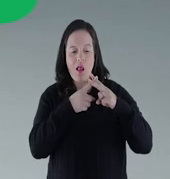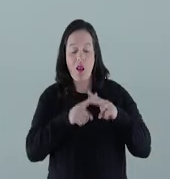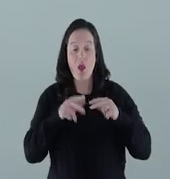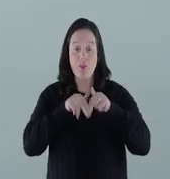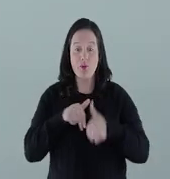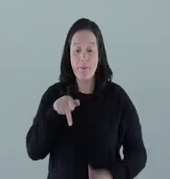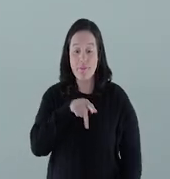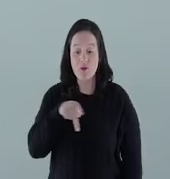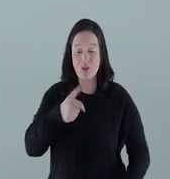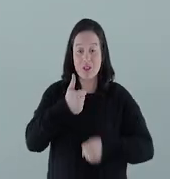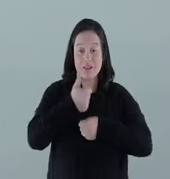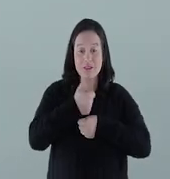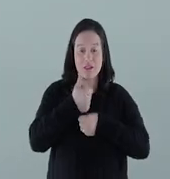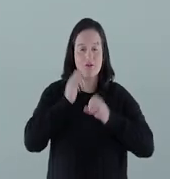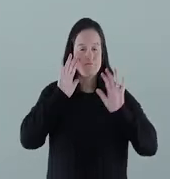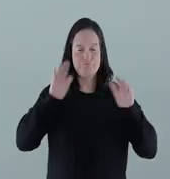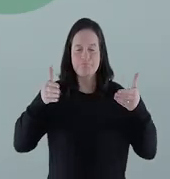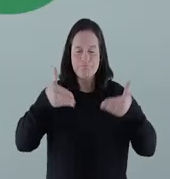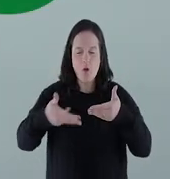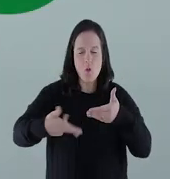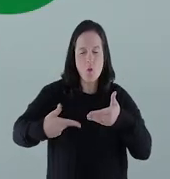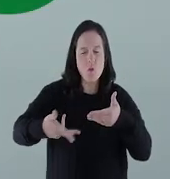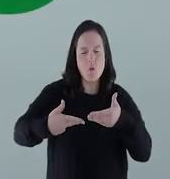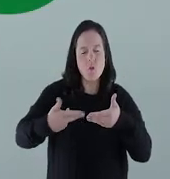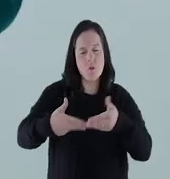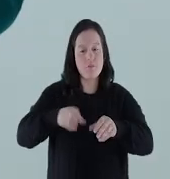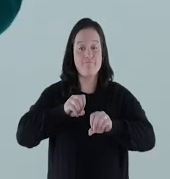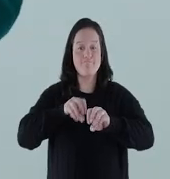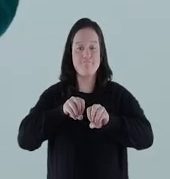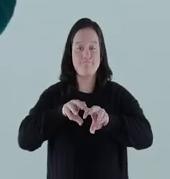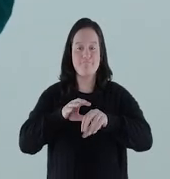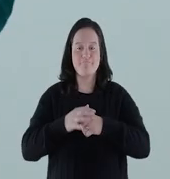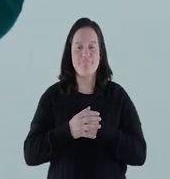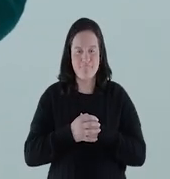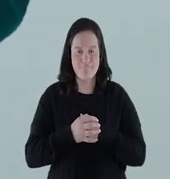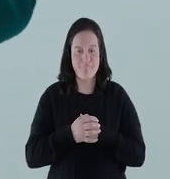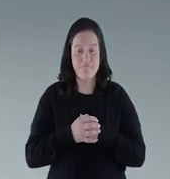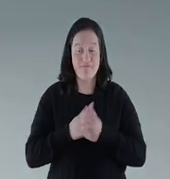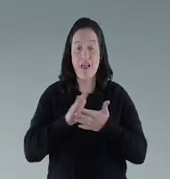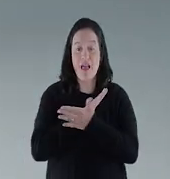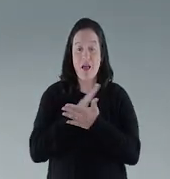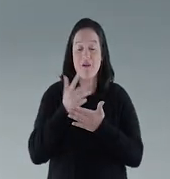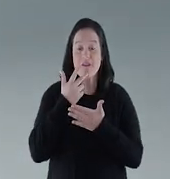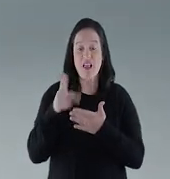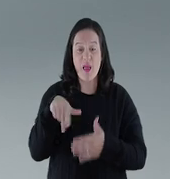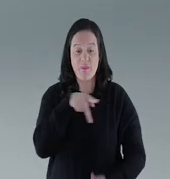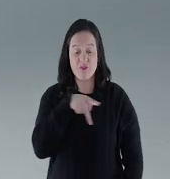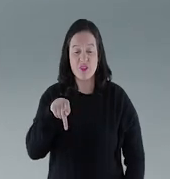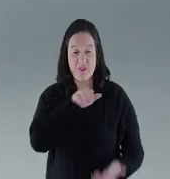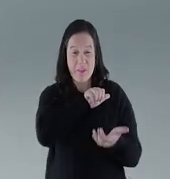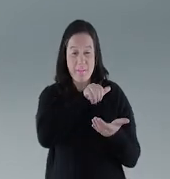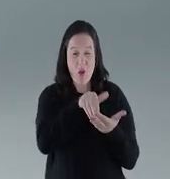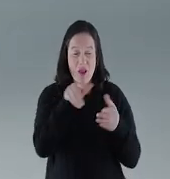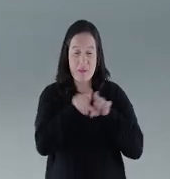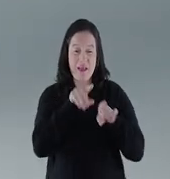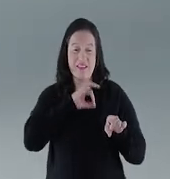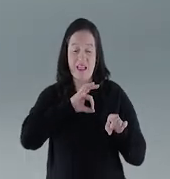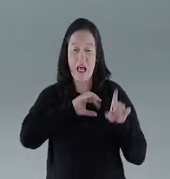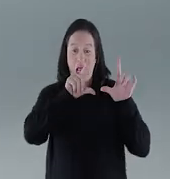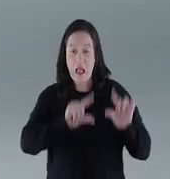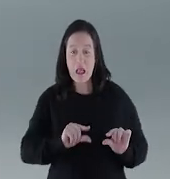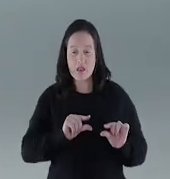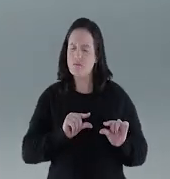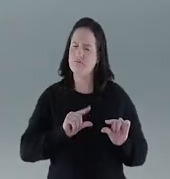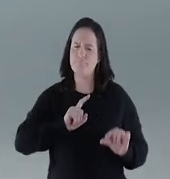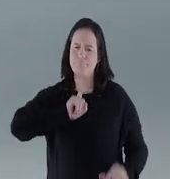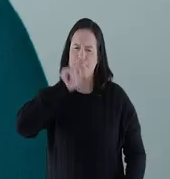reformas. Assim, os professores e diretores ganham mais agilidade para focar na educação. Dizem que os professores vão perder o emprego e terão os